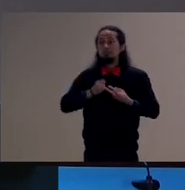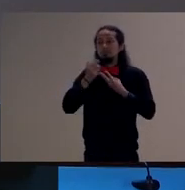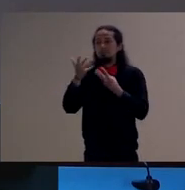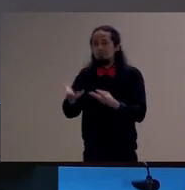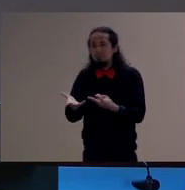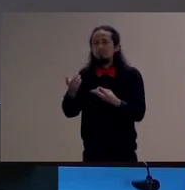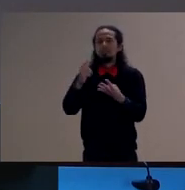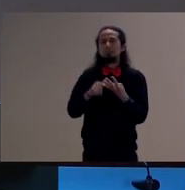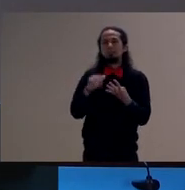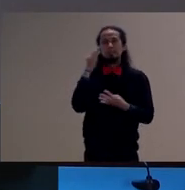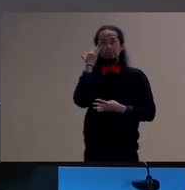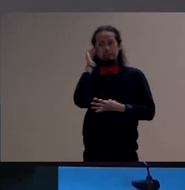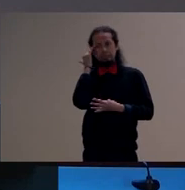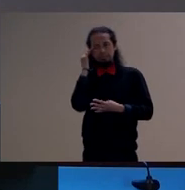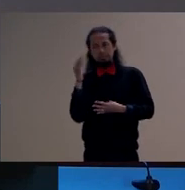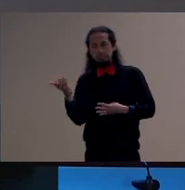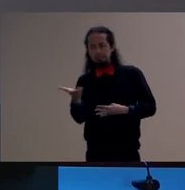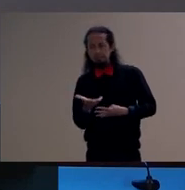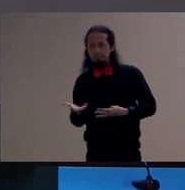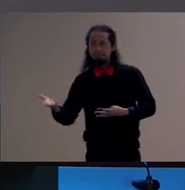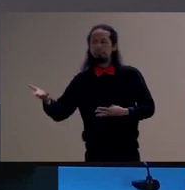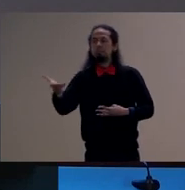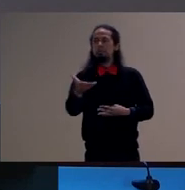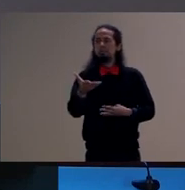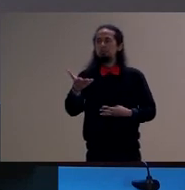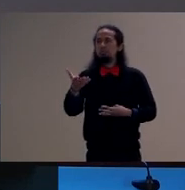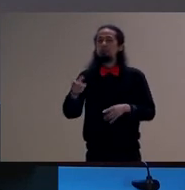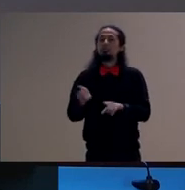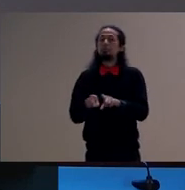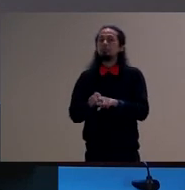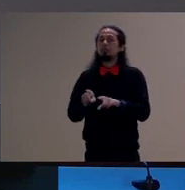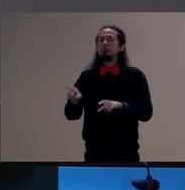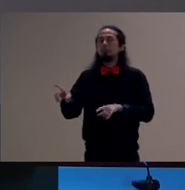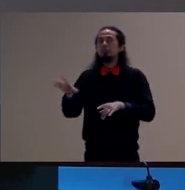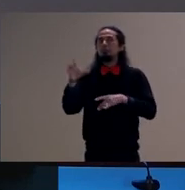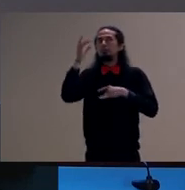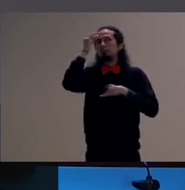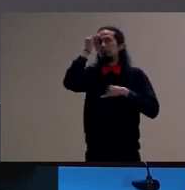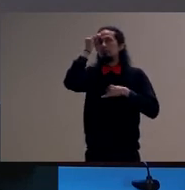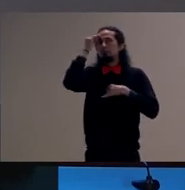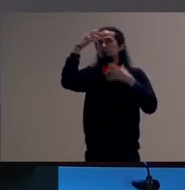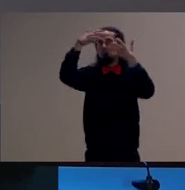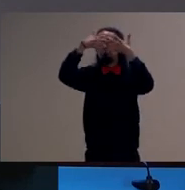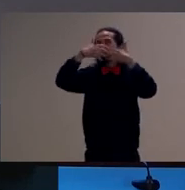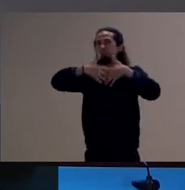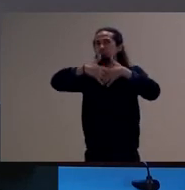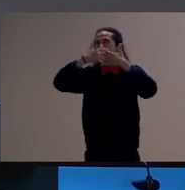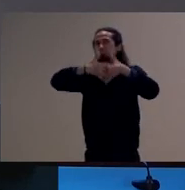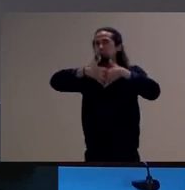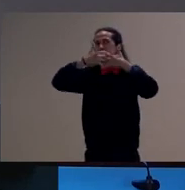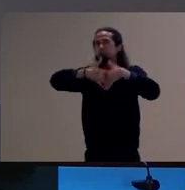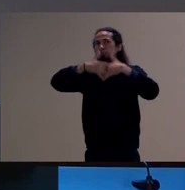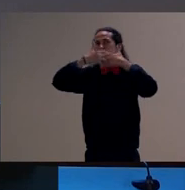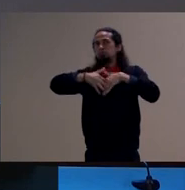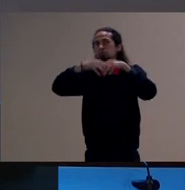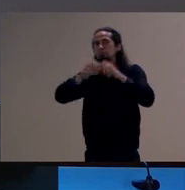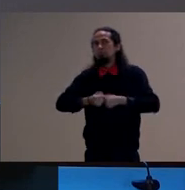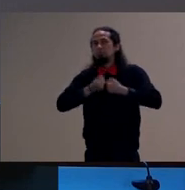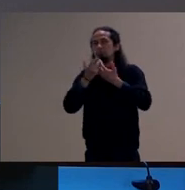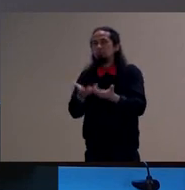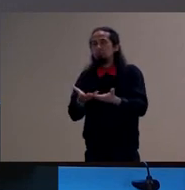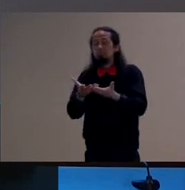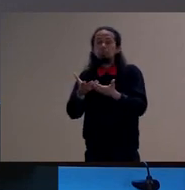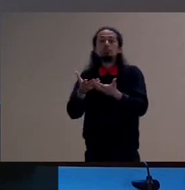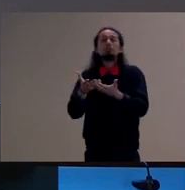elaborá-lo reelaborá-lo num movimento que não é só de reprodução que é também de criação